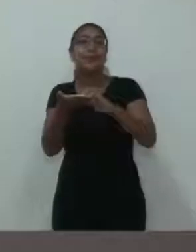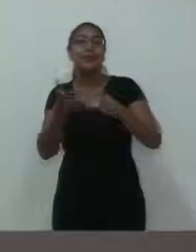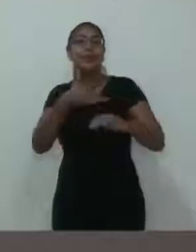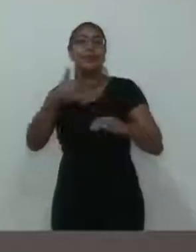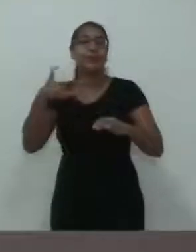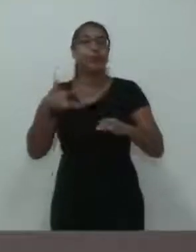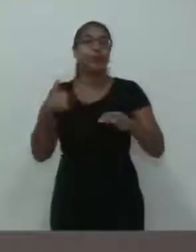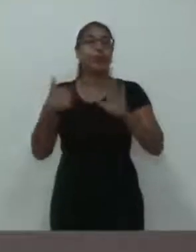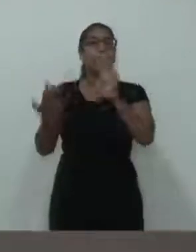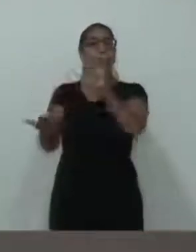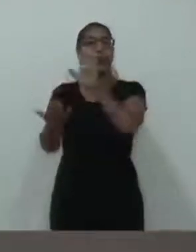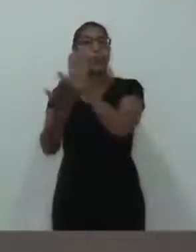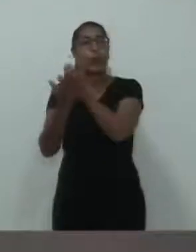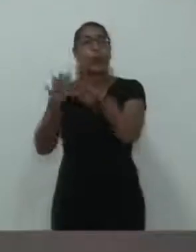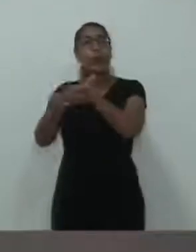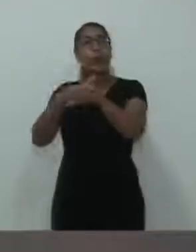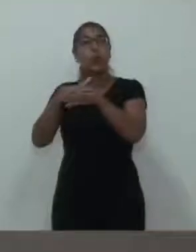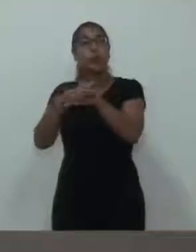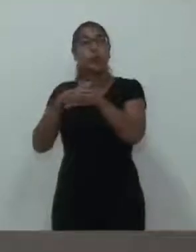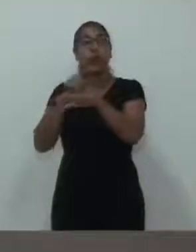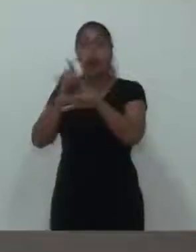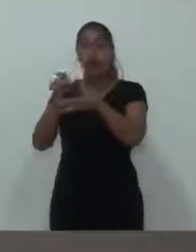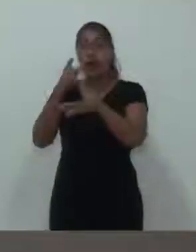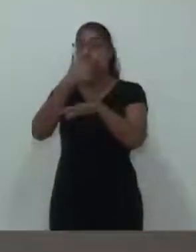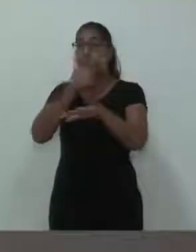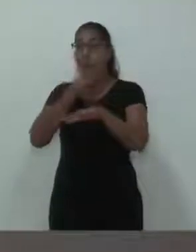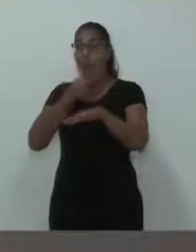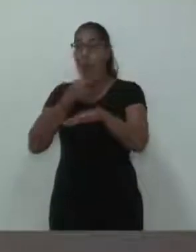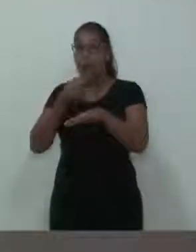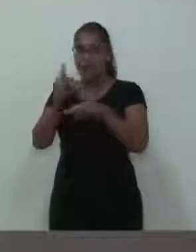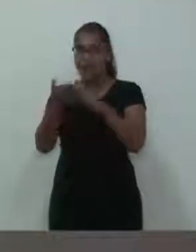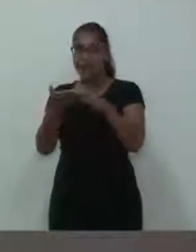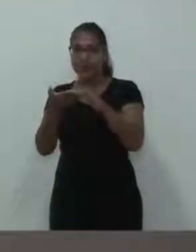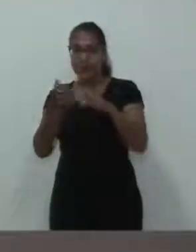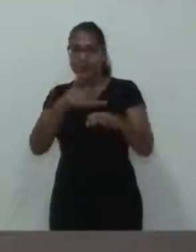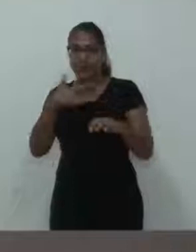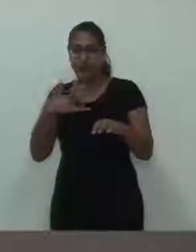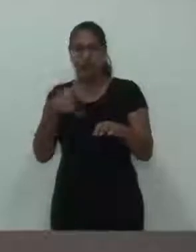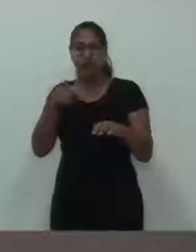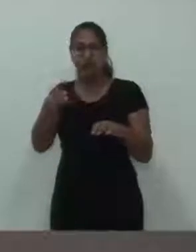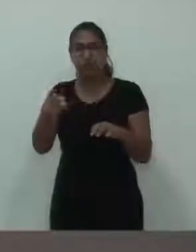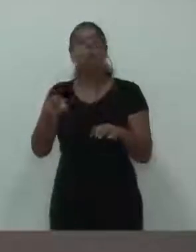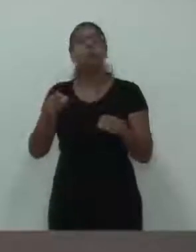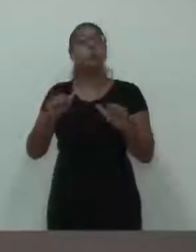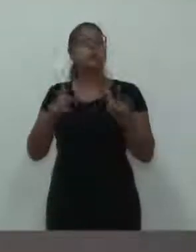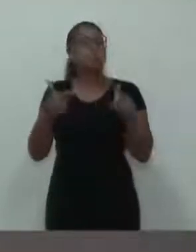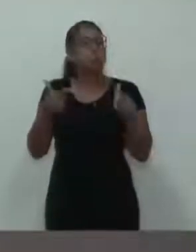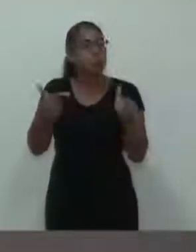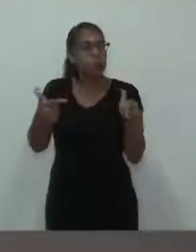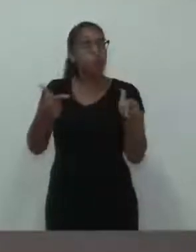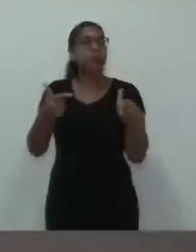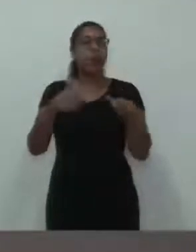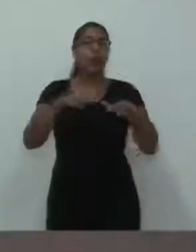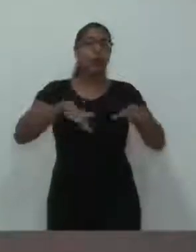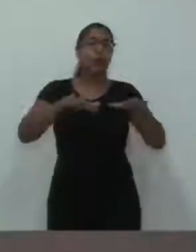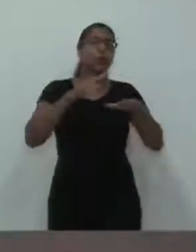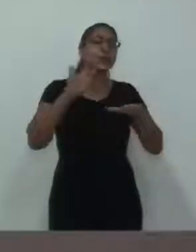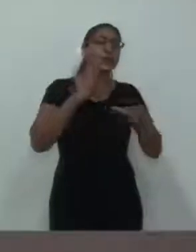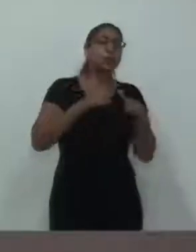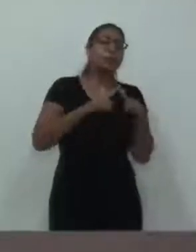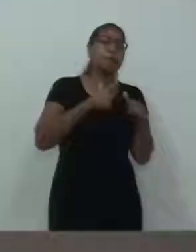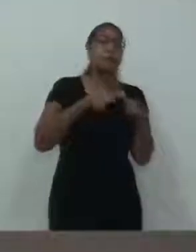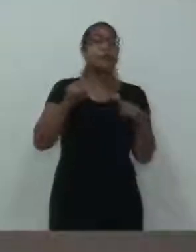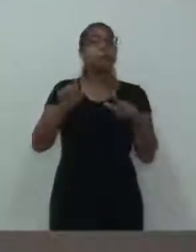que por sinal é uma pessoa que corre atrás, vai à luta, mesmo com as dificuldades que tem o município. Mas tem